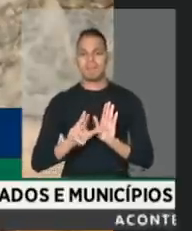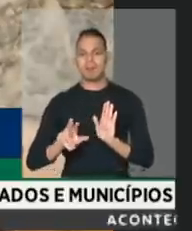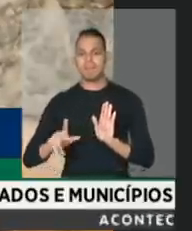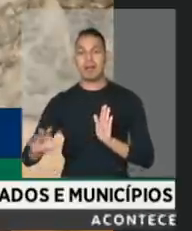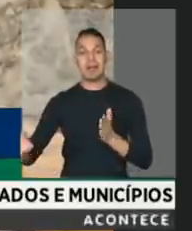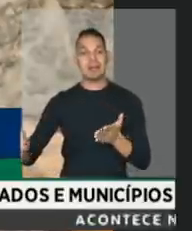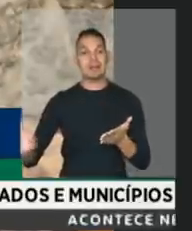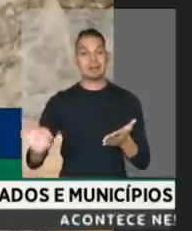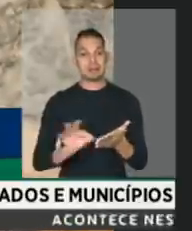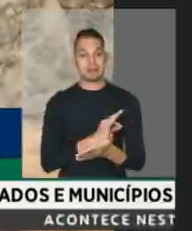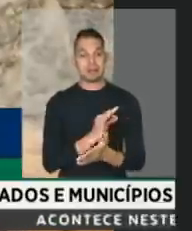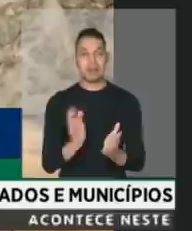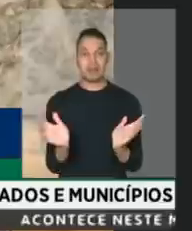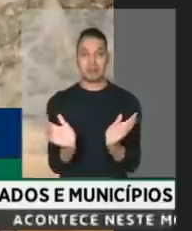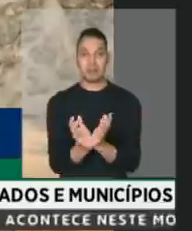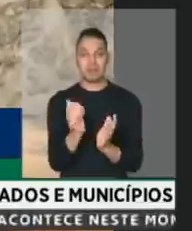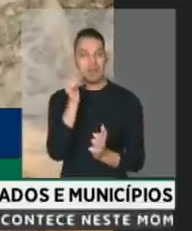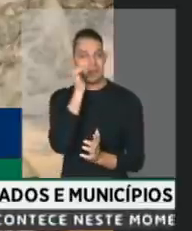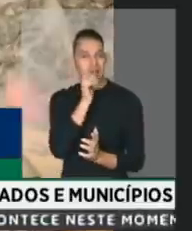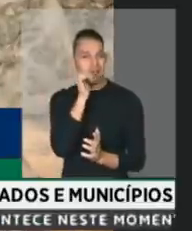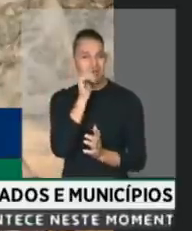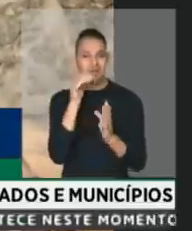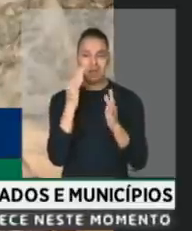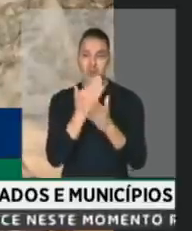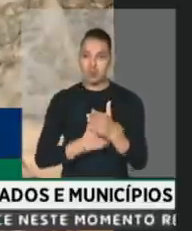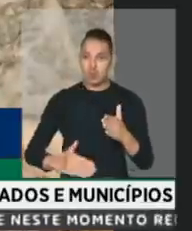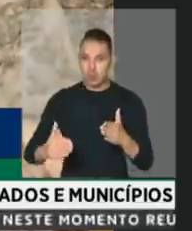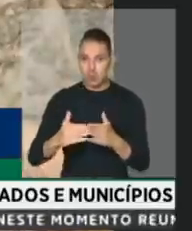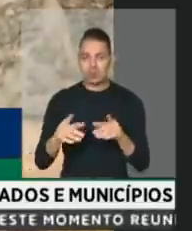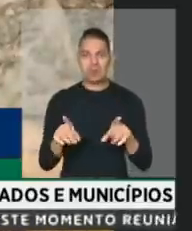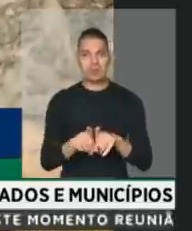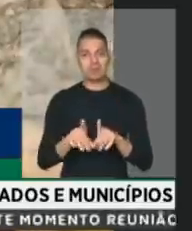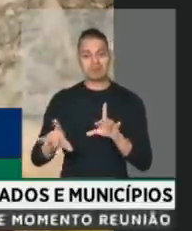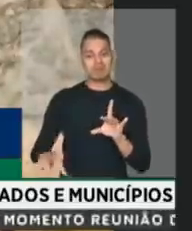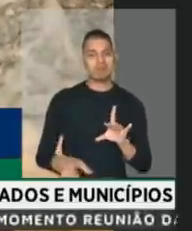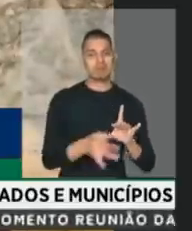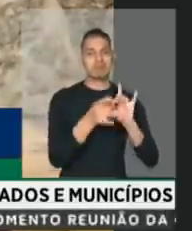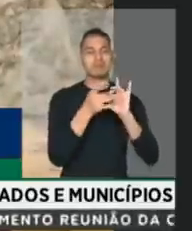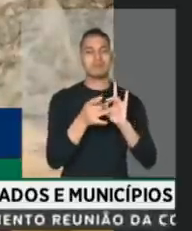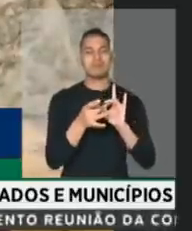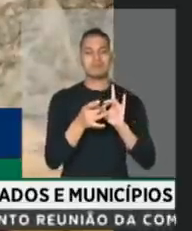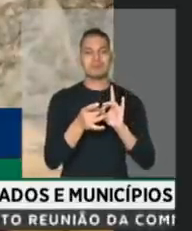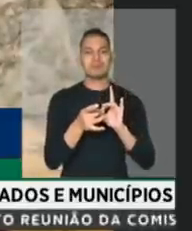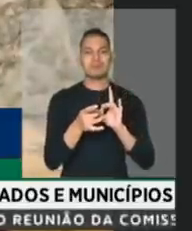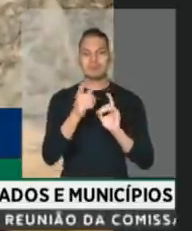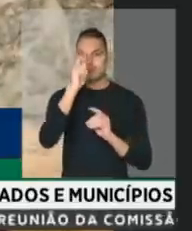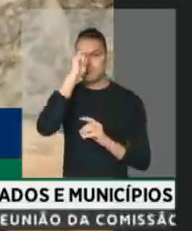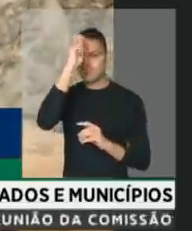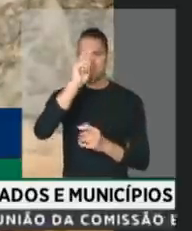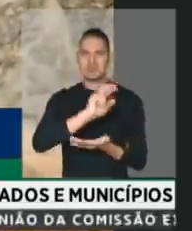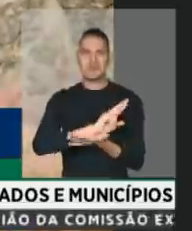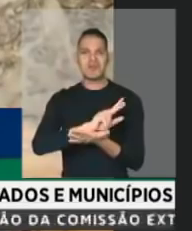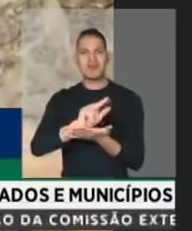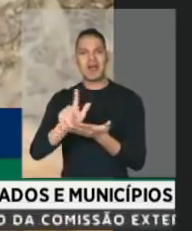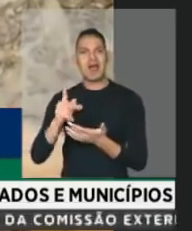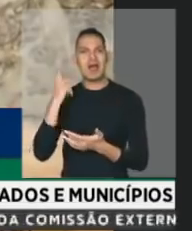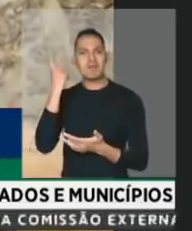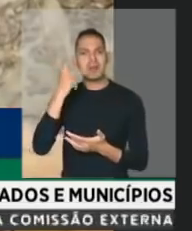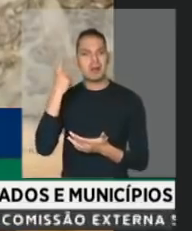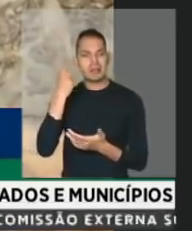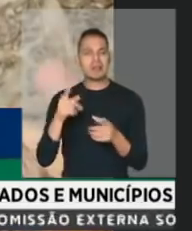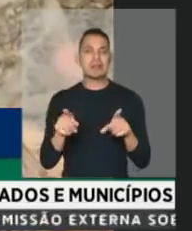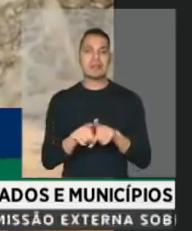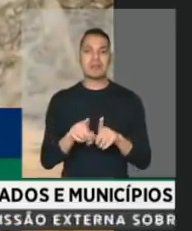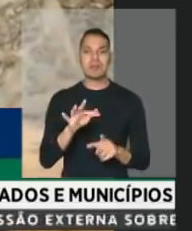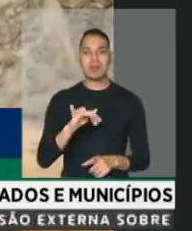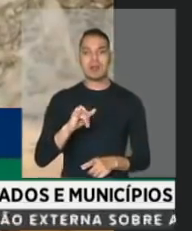assinados pela bancada feminina inteira, como também os seus apensados de autoria de vários parlamentares, como também